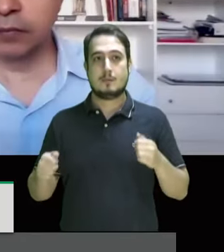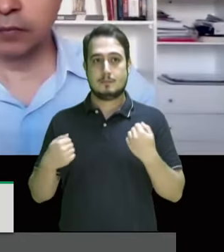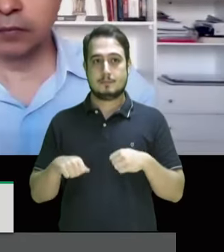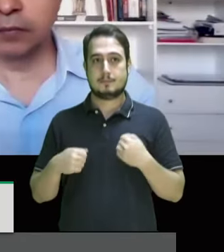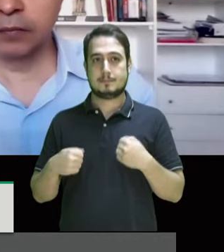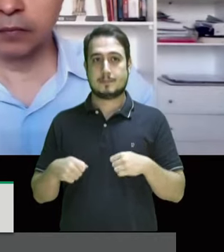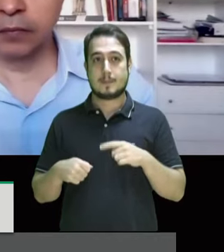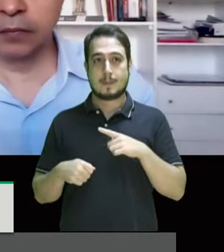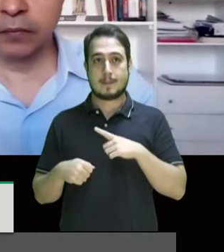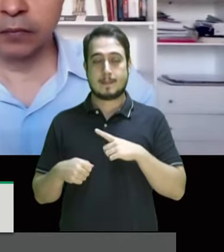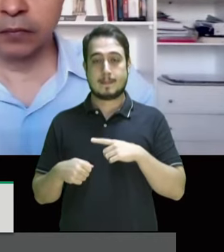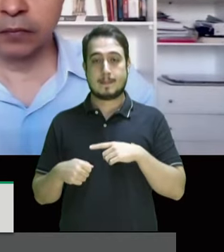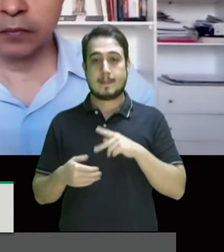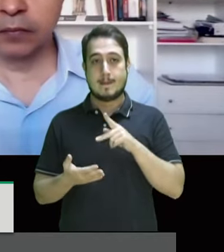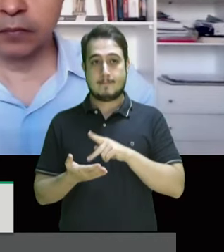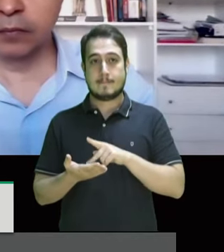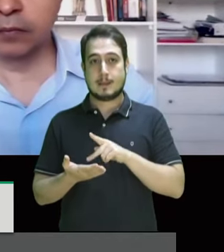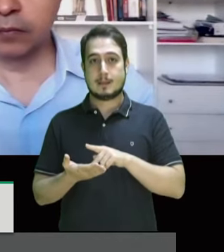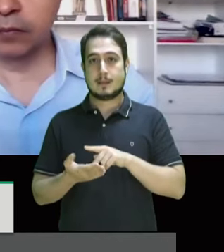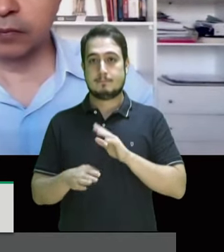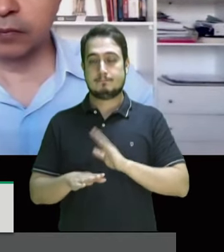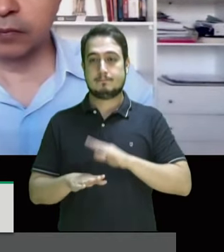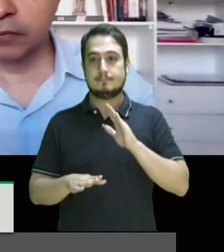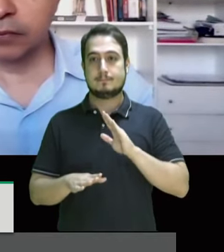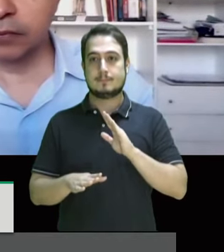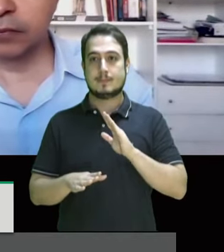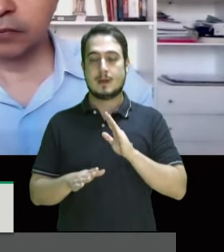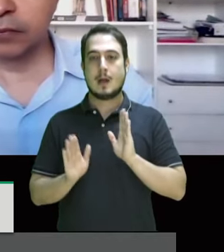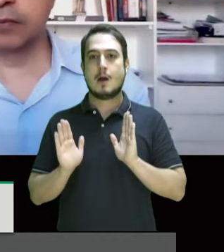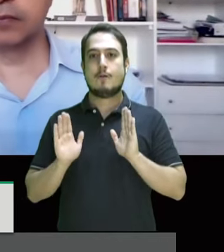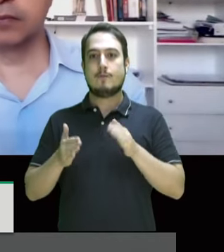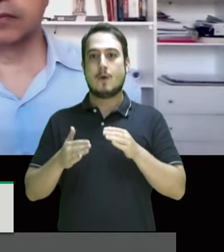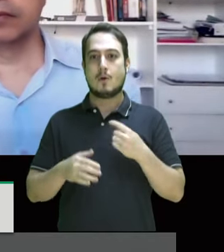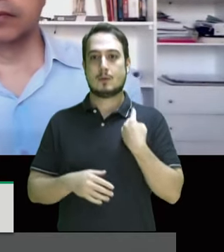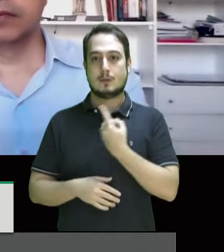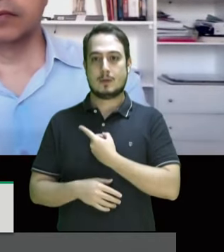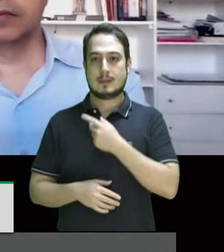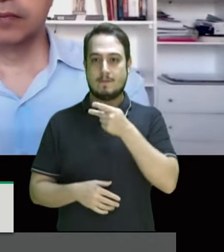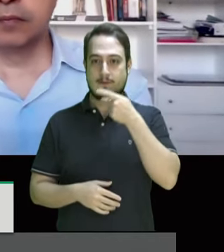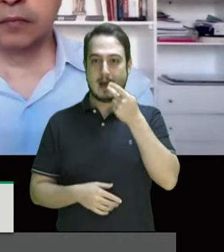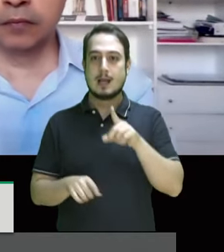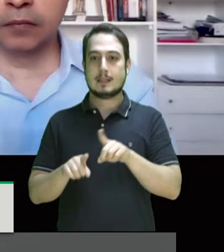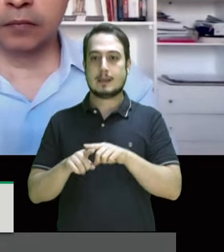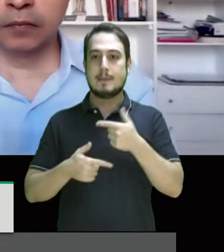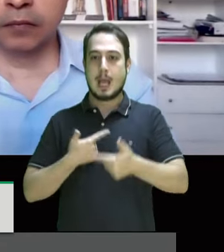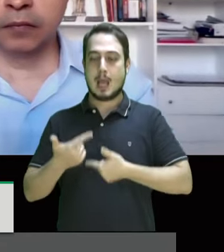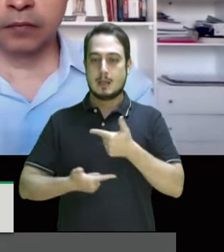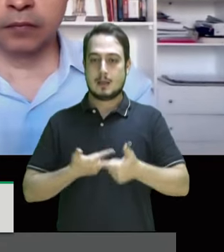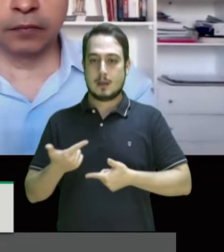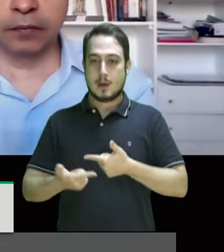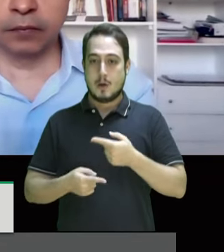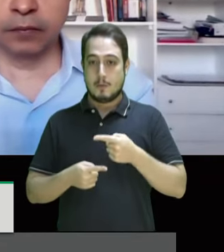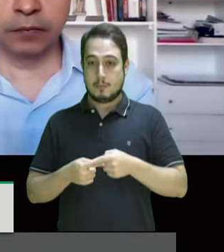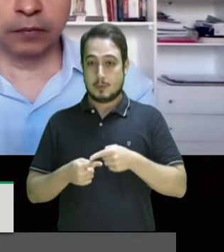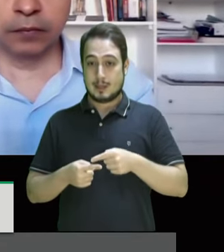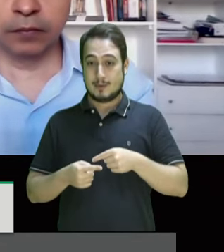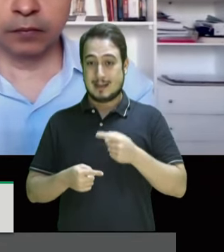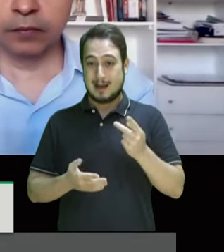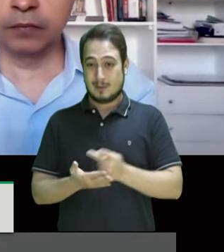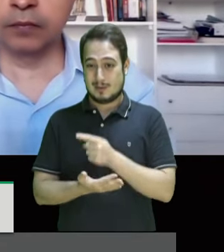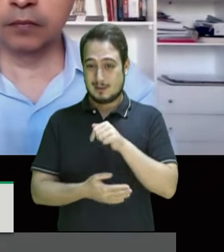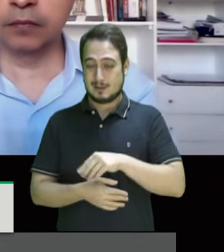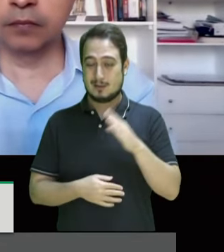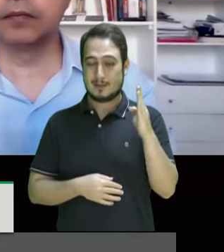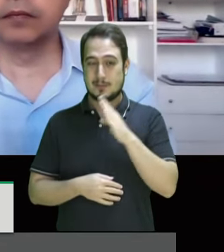ter cada vez mais ênfase na nossa fala e na nossa ação porque o que está em curso no Brasil